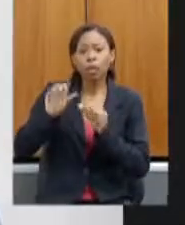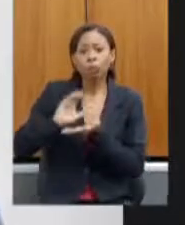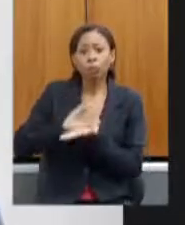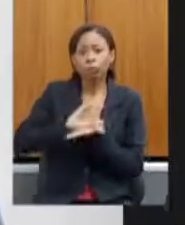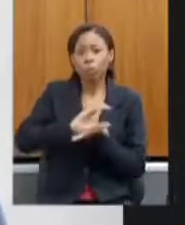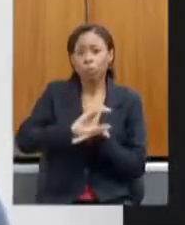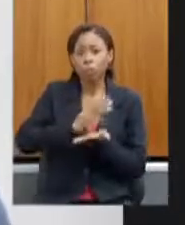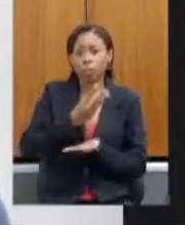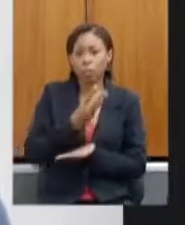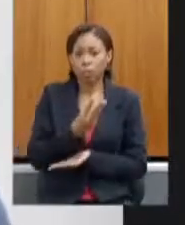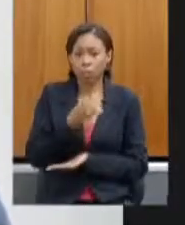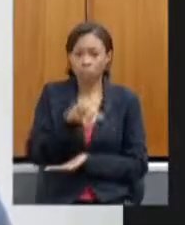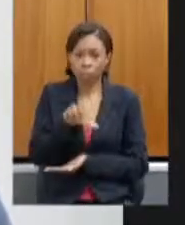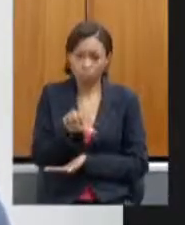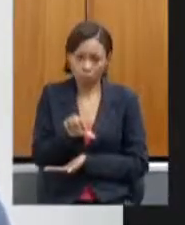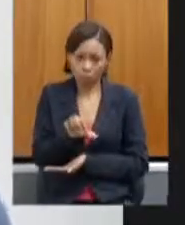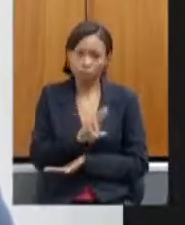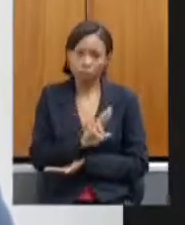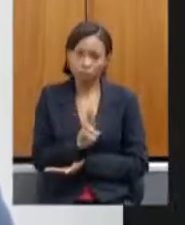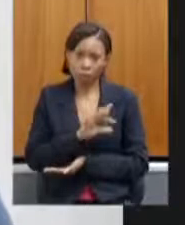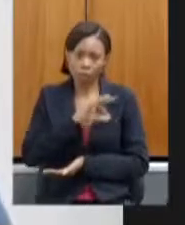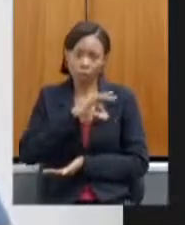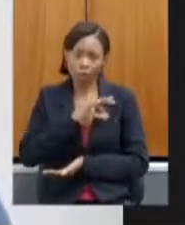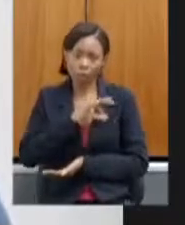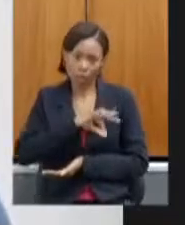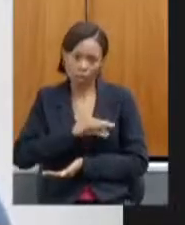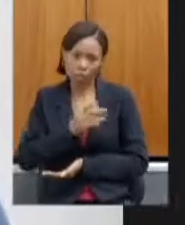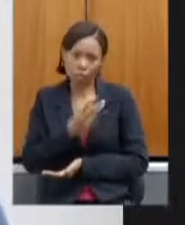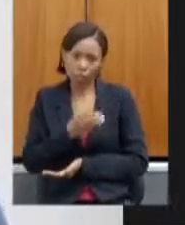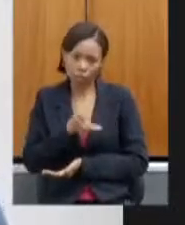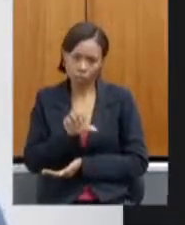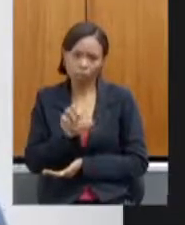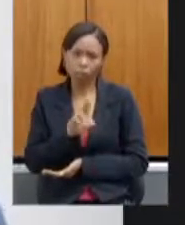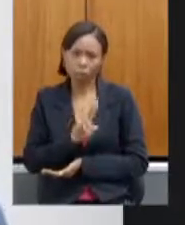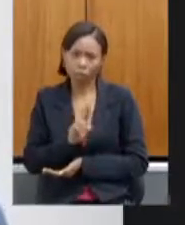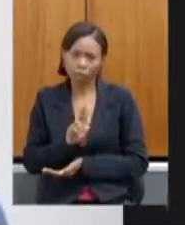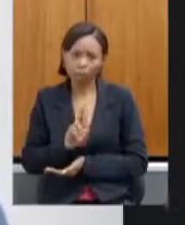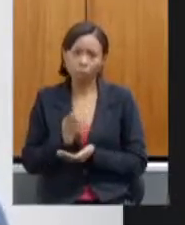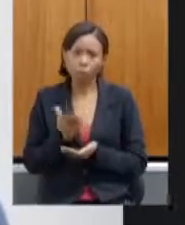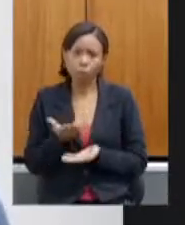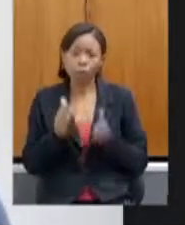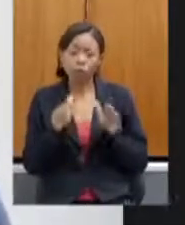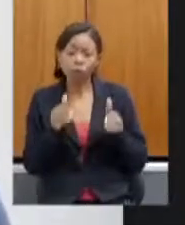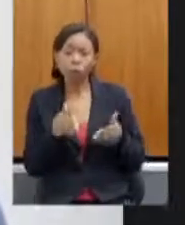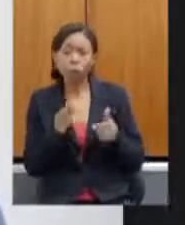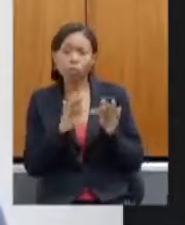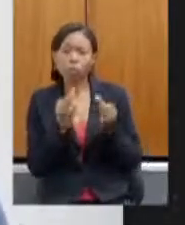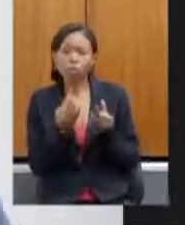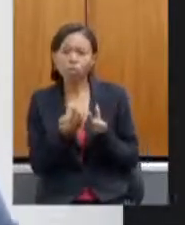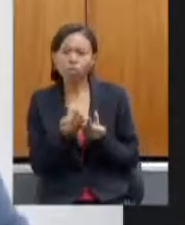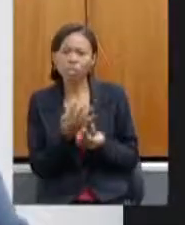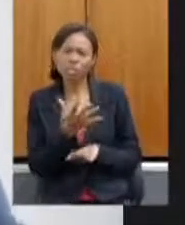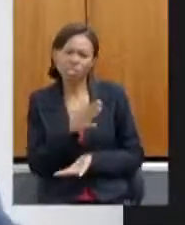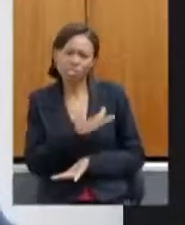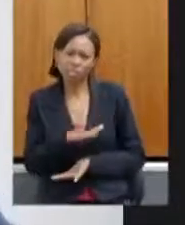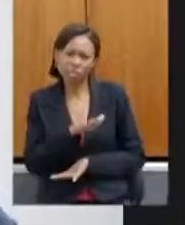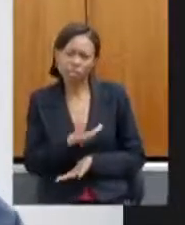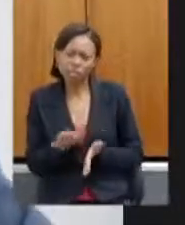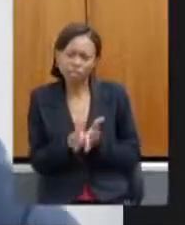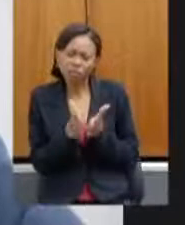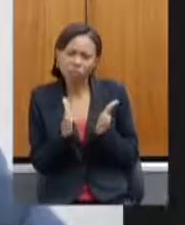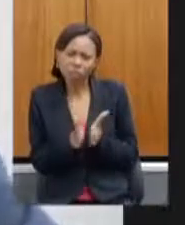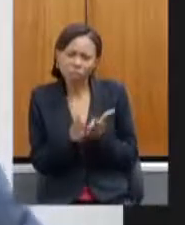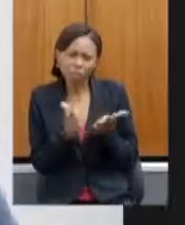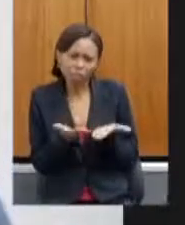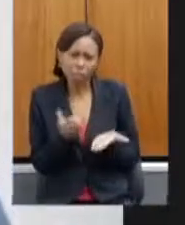criança em famílias de situação de extrema pobreza, mas independente de estarem ou não vinculadas